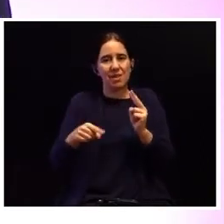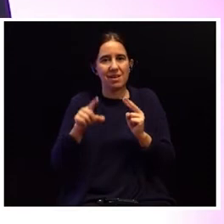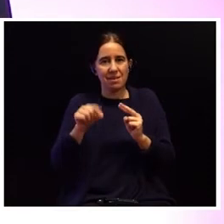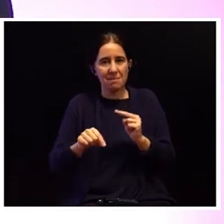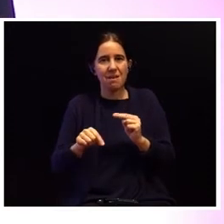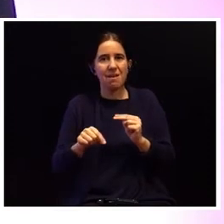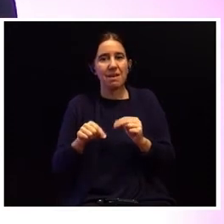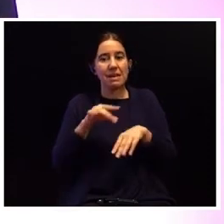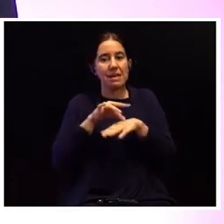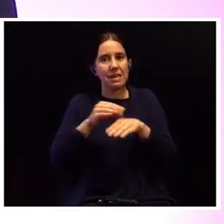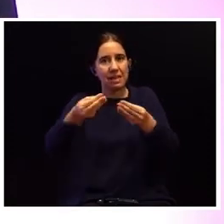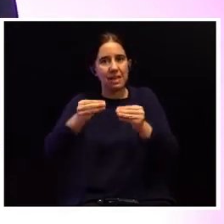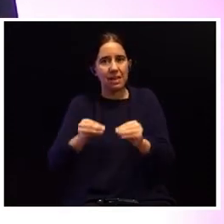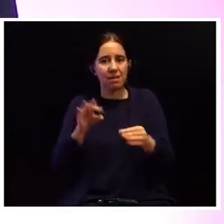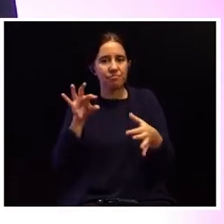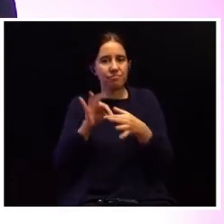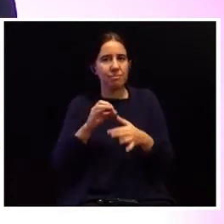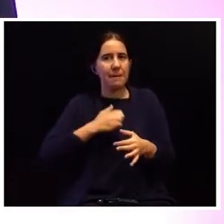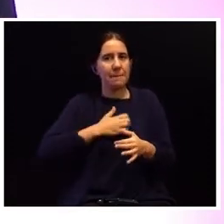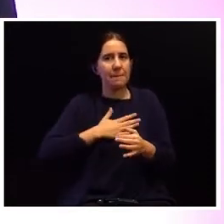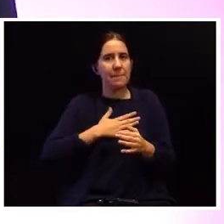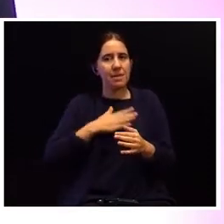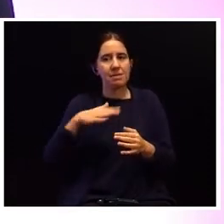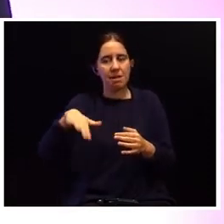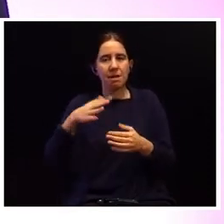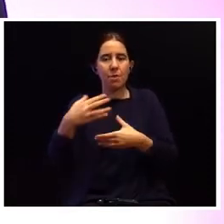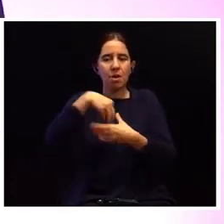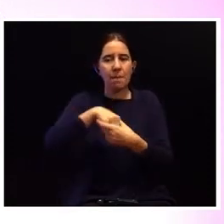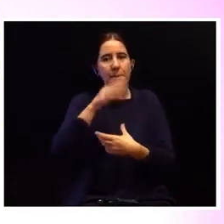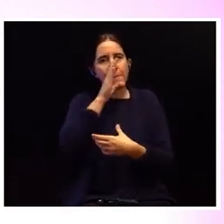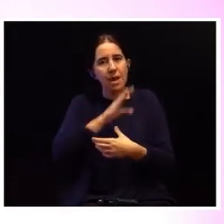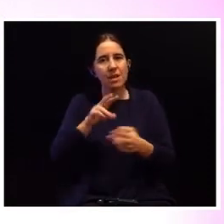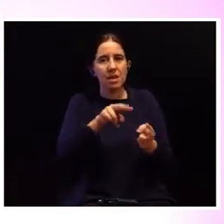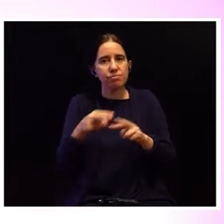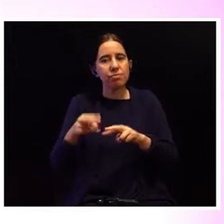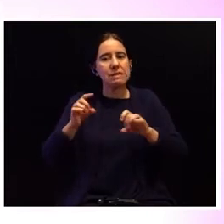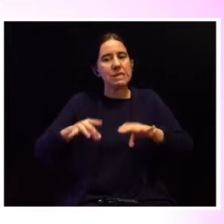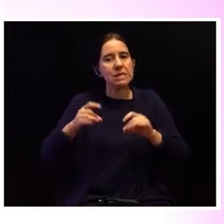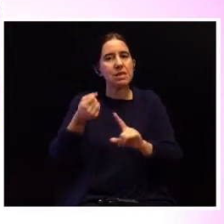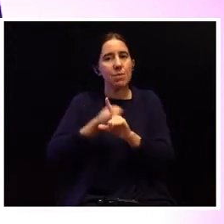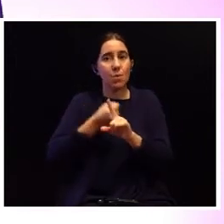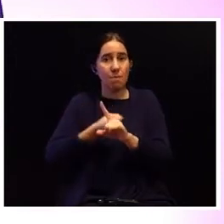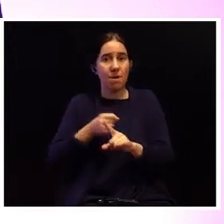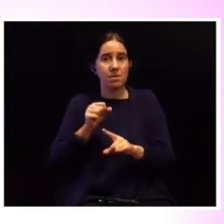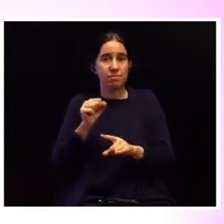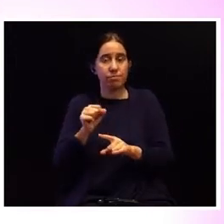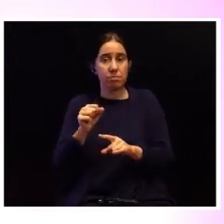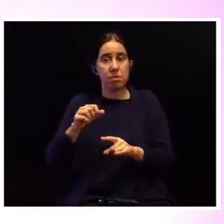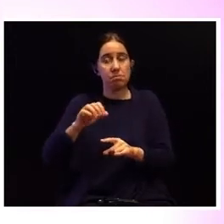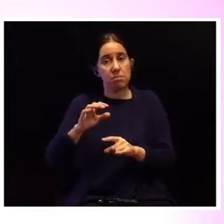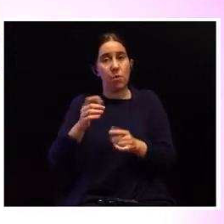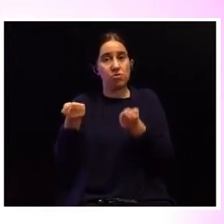um guia dirigido a empresas para que integrem práticas de prevenção e combate na sua